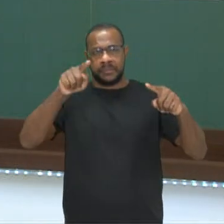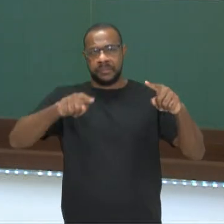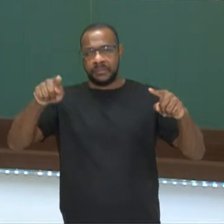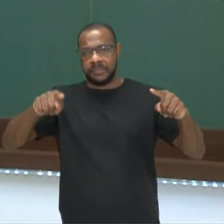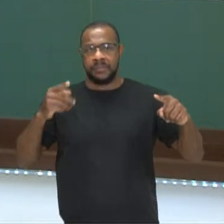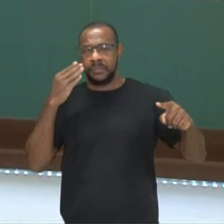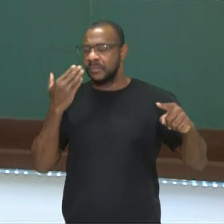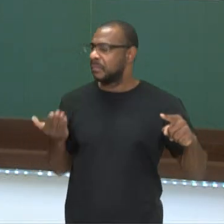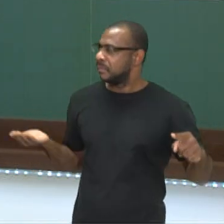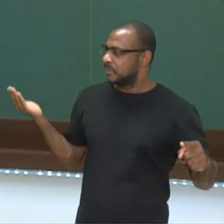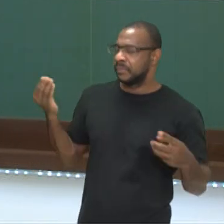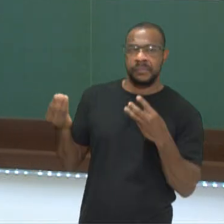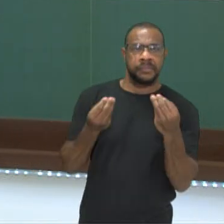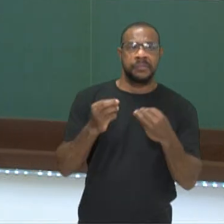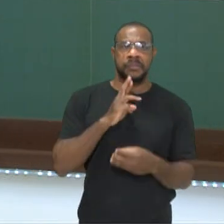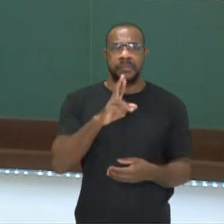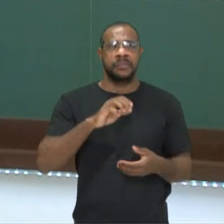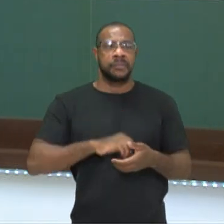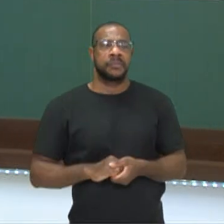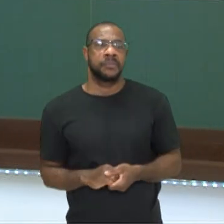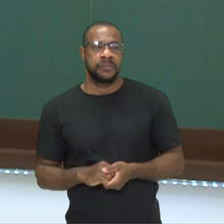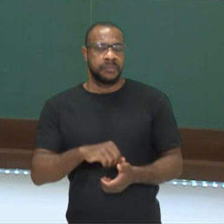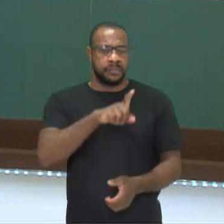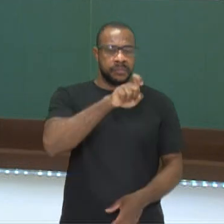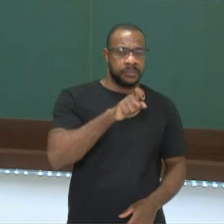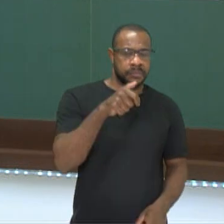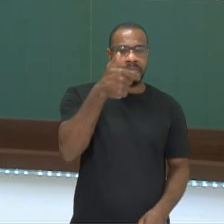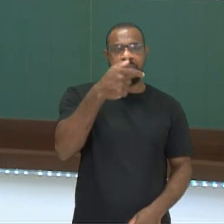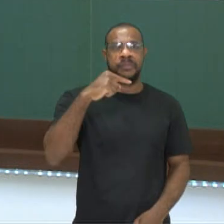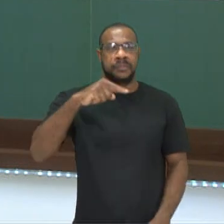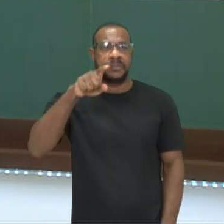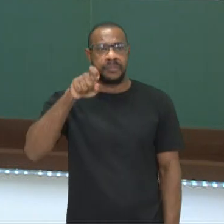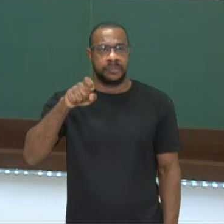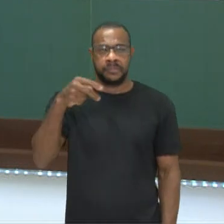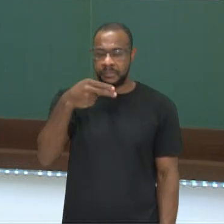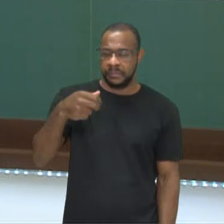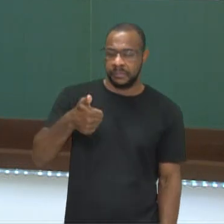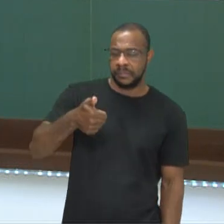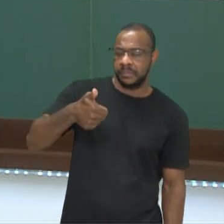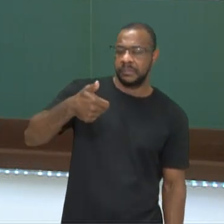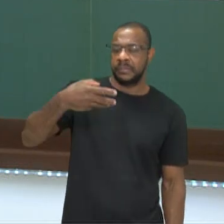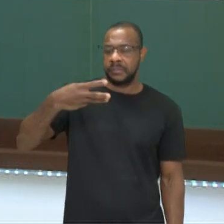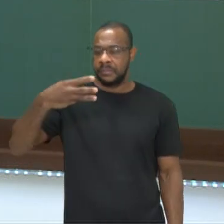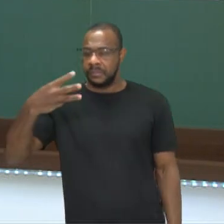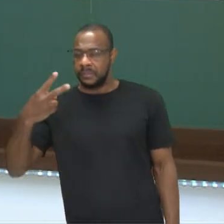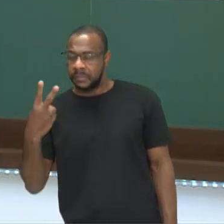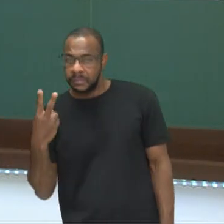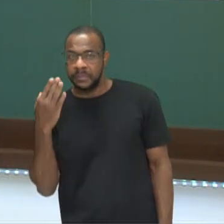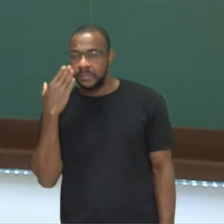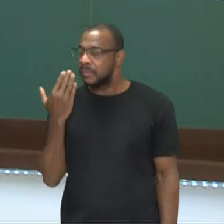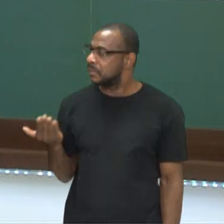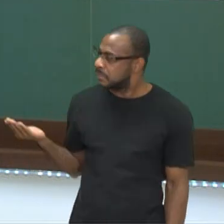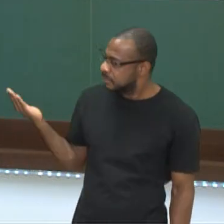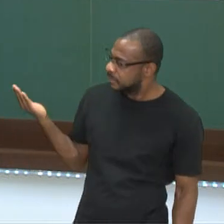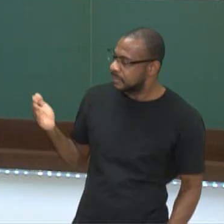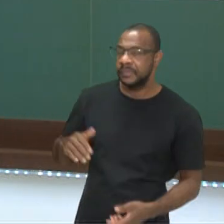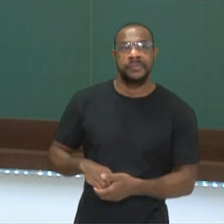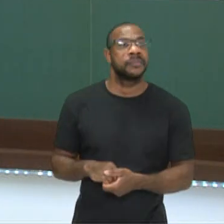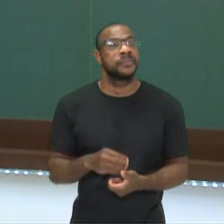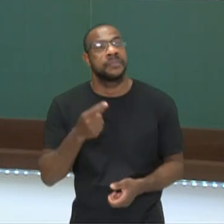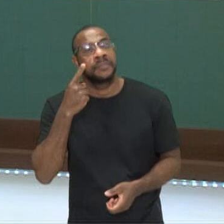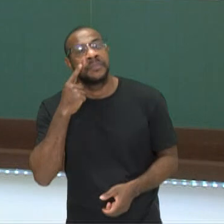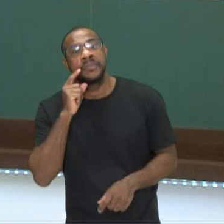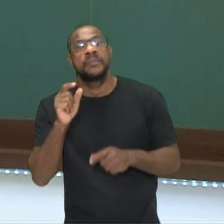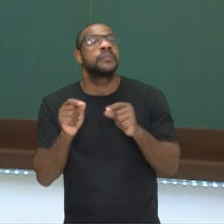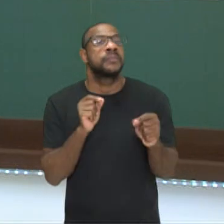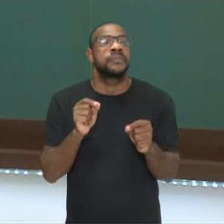x igual a 132. É uma equação de segundo grau, Tem o expoente 2 na letra. Então, por tentativa, chegamos